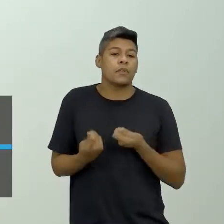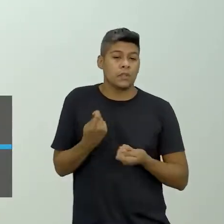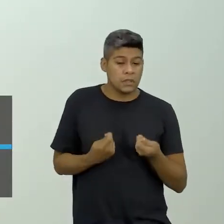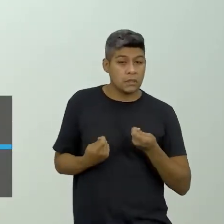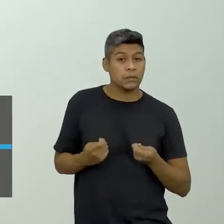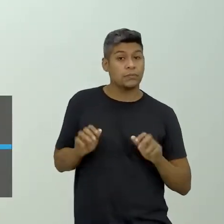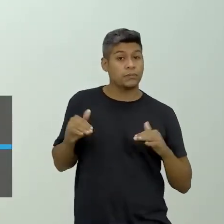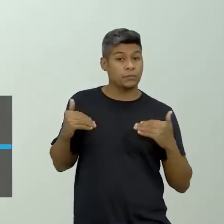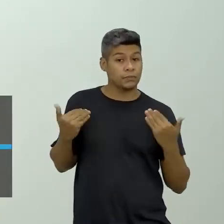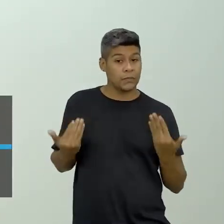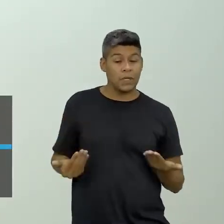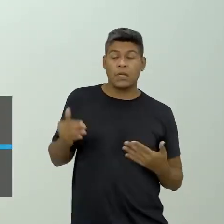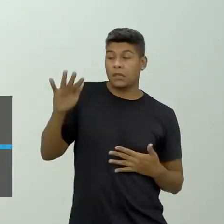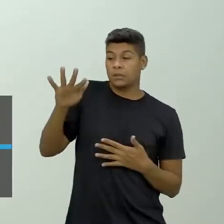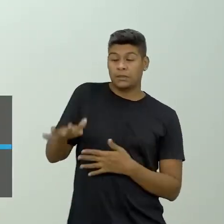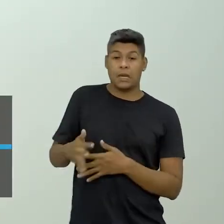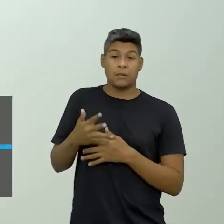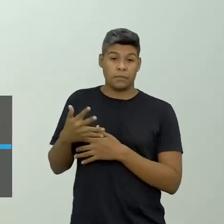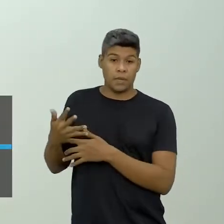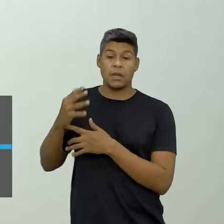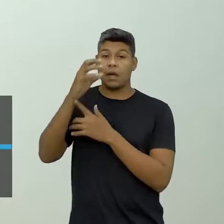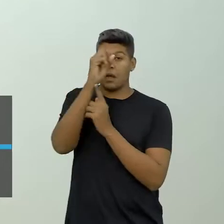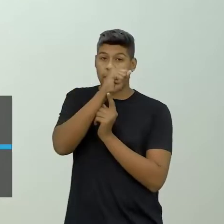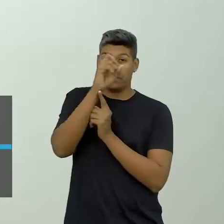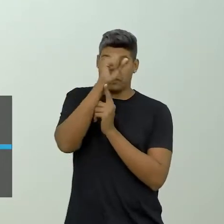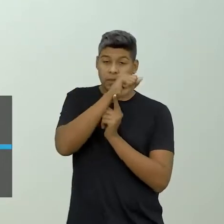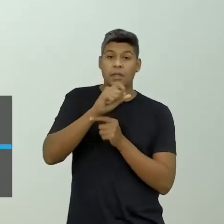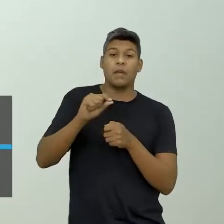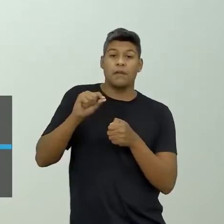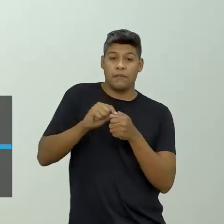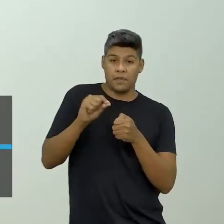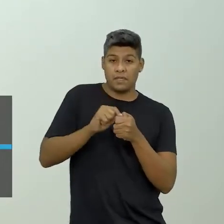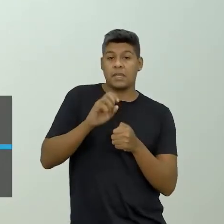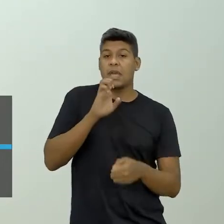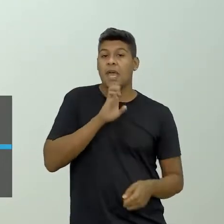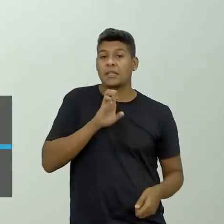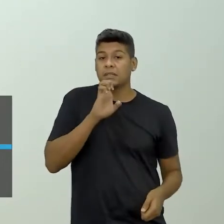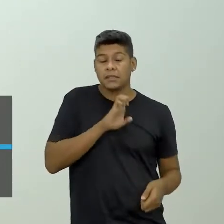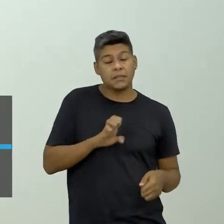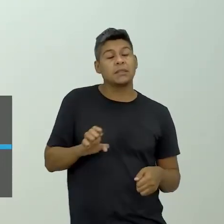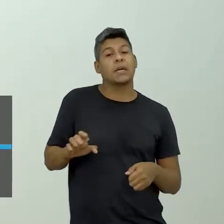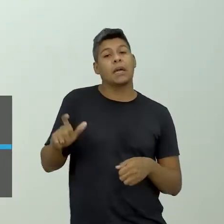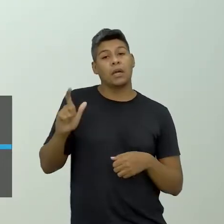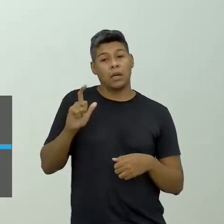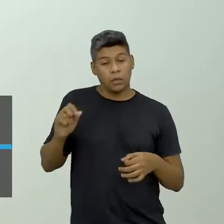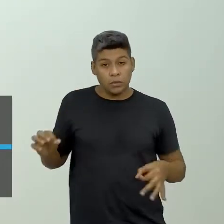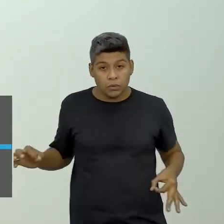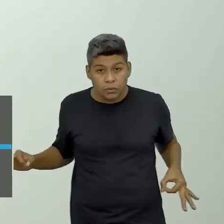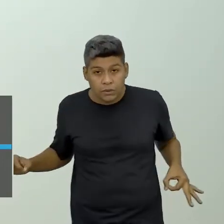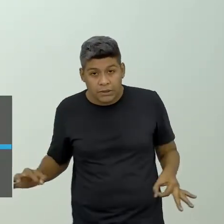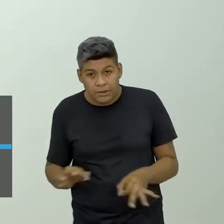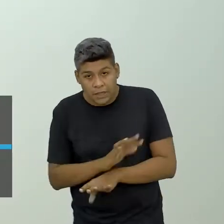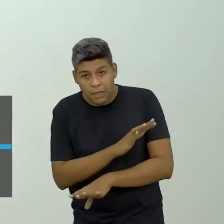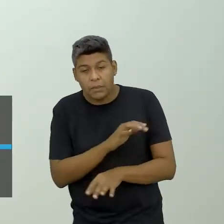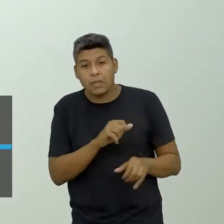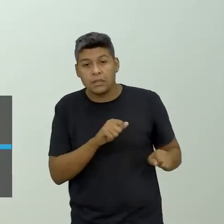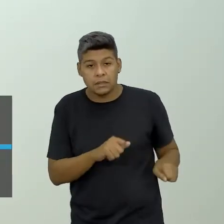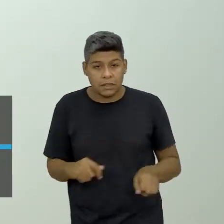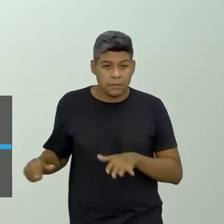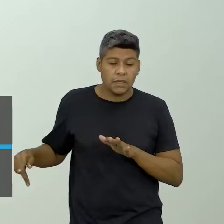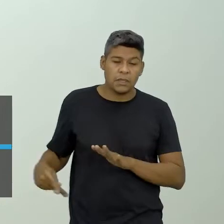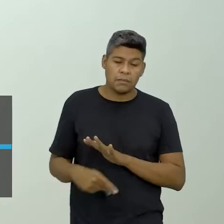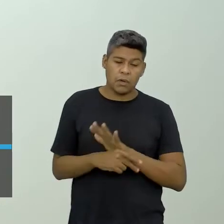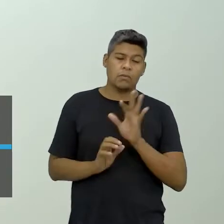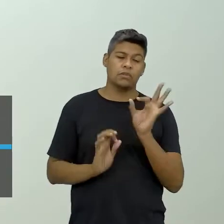essa tabela, né, que a gente aprendeu a fazer no Excel, com essa tabela a gente vai terminar aí a semana da